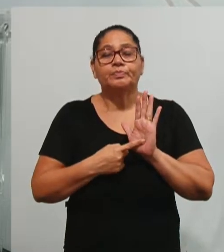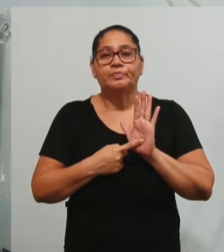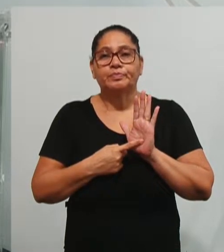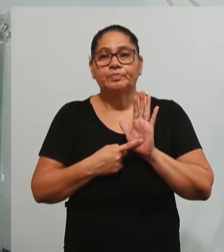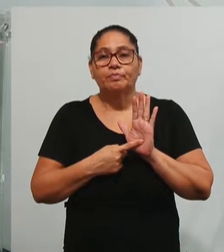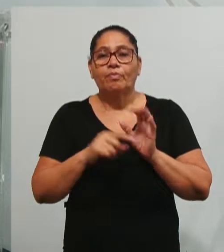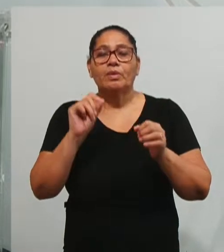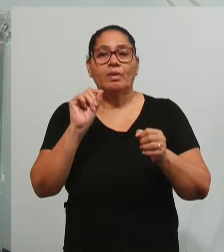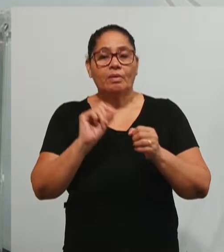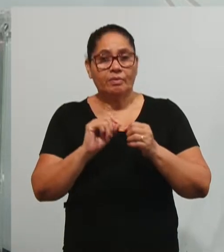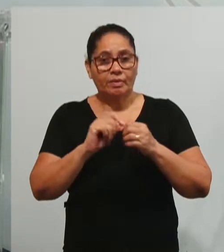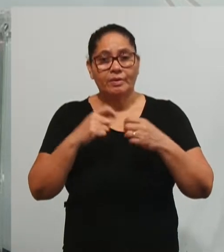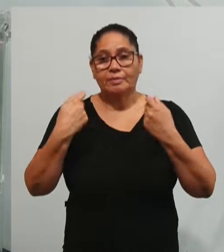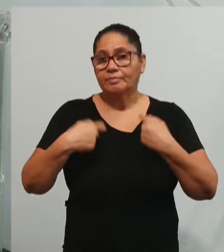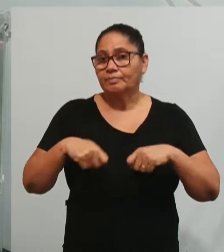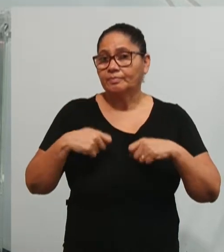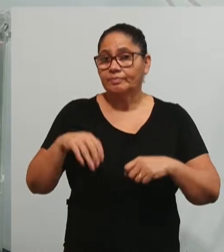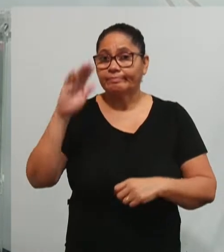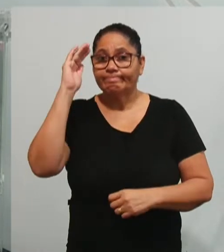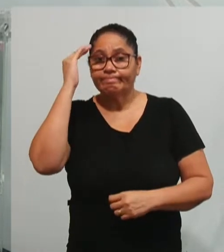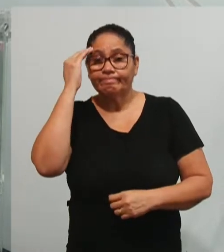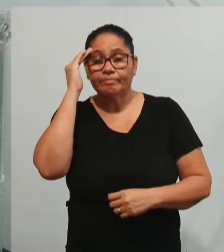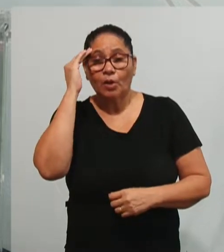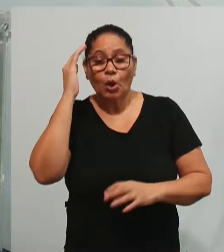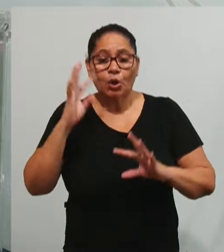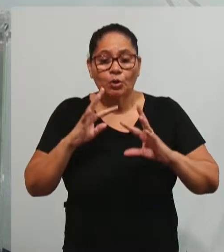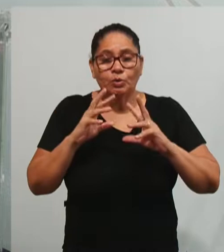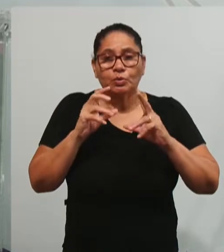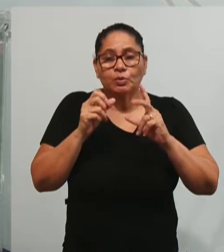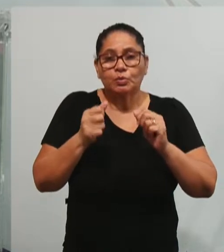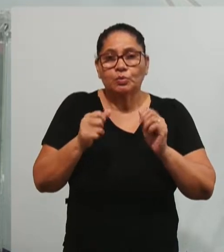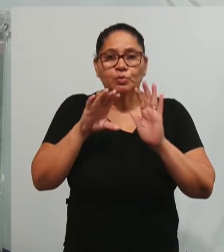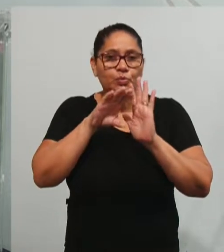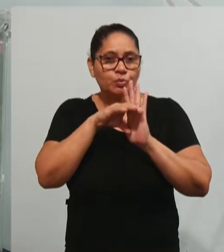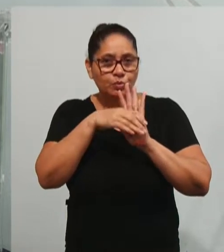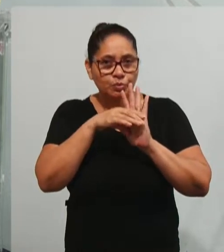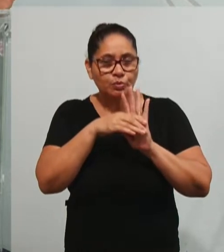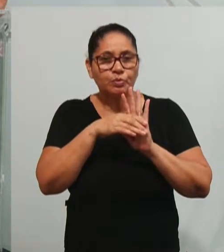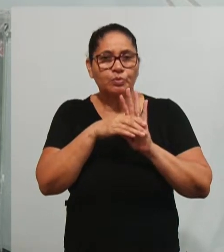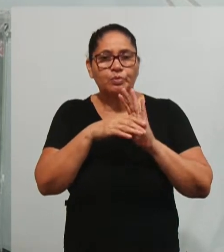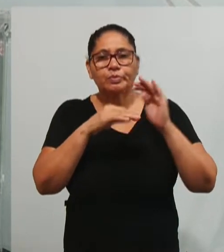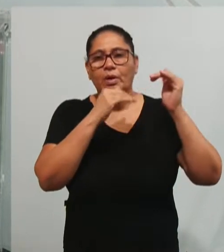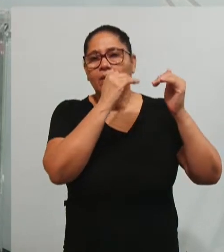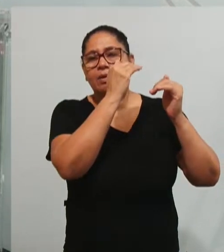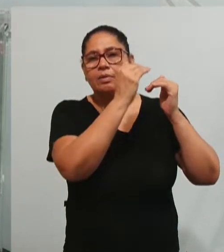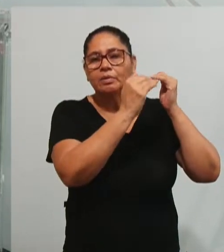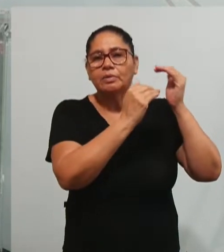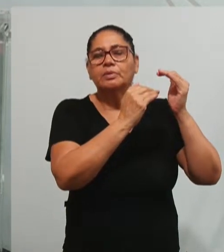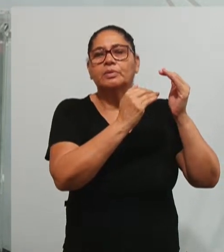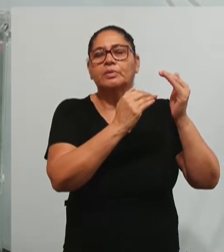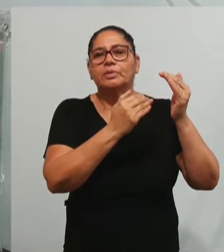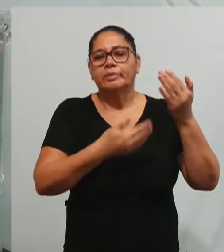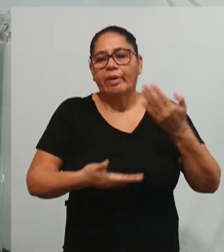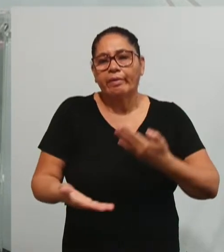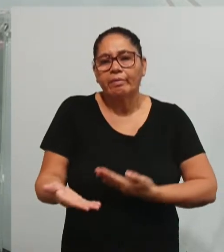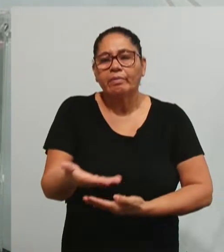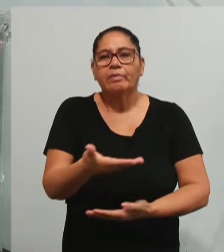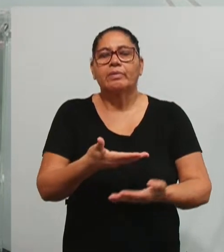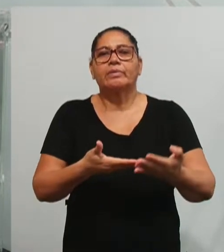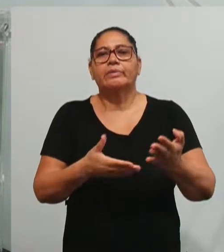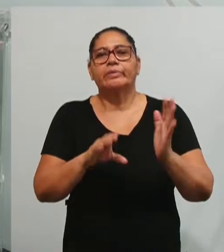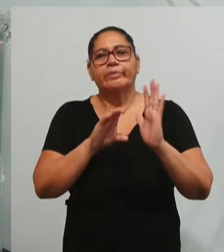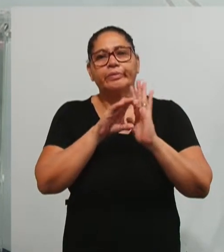faz, se necessário, a gente compreender toda essa parte conceitual de processos, fluxos, esses